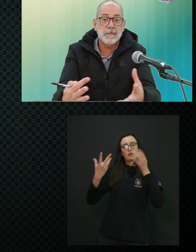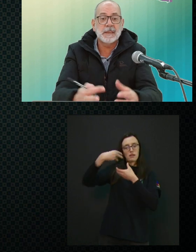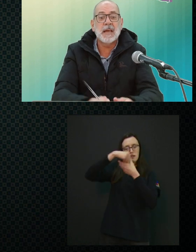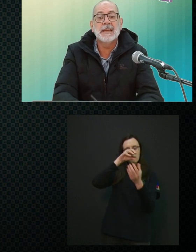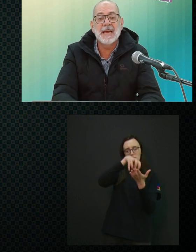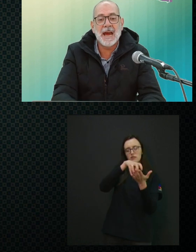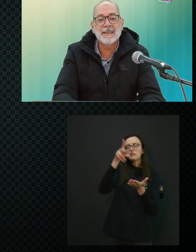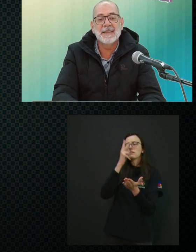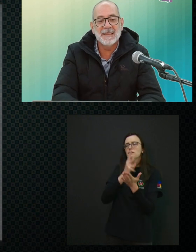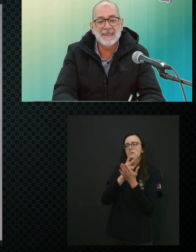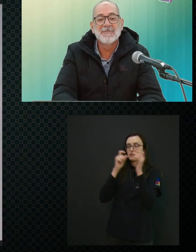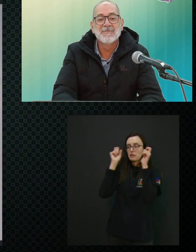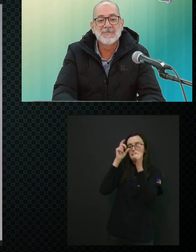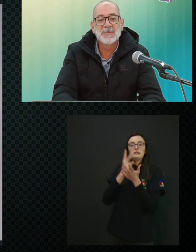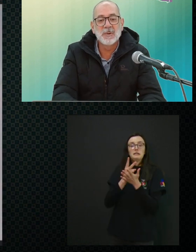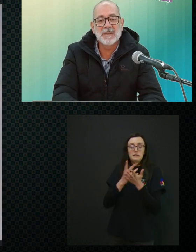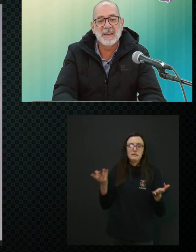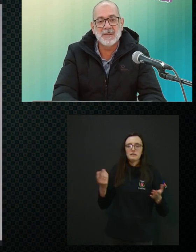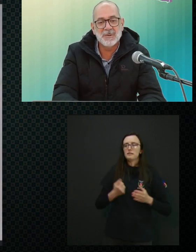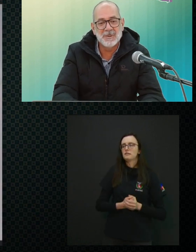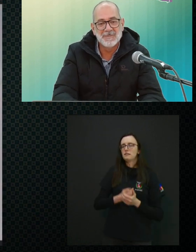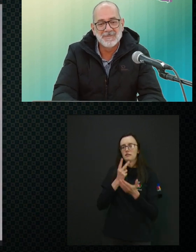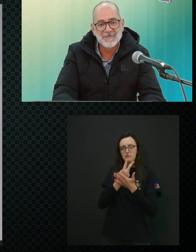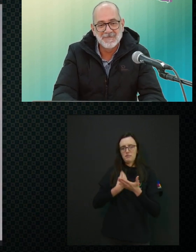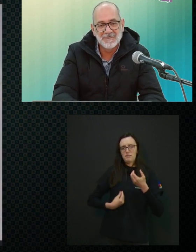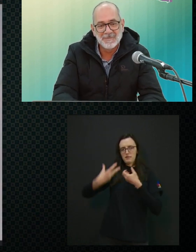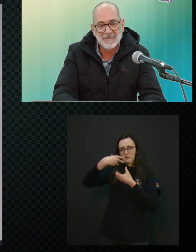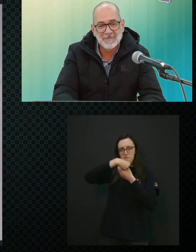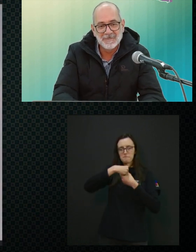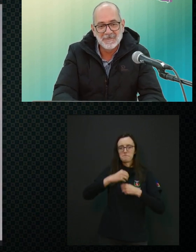você sempre está ligada, né, no centro.